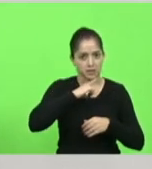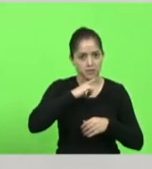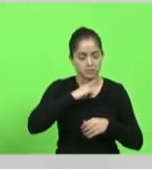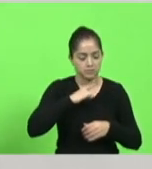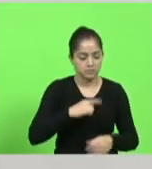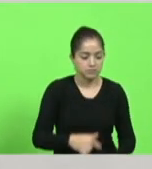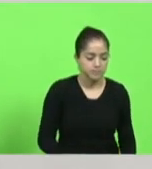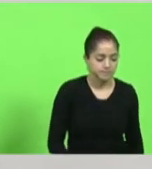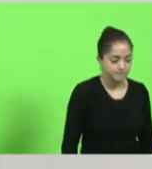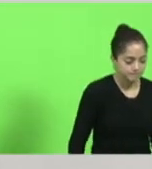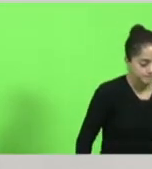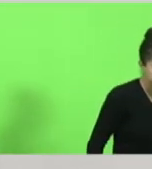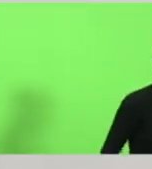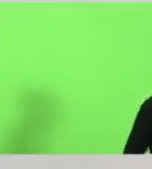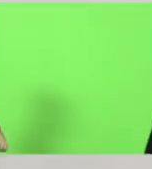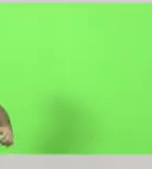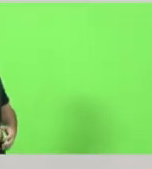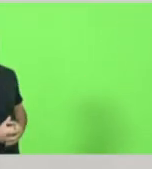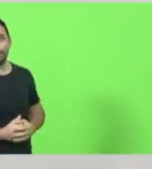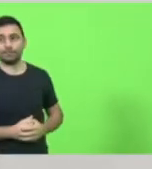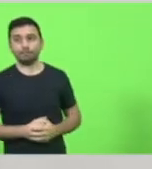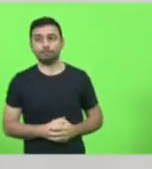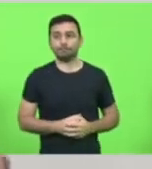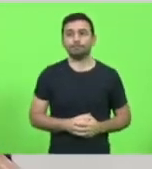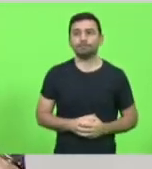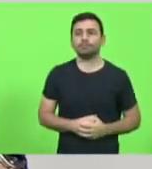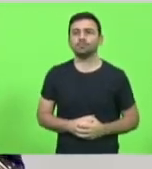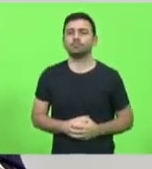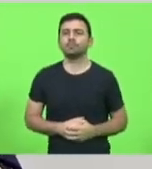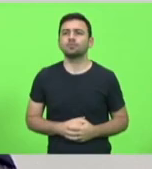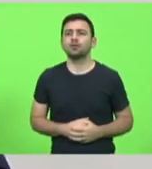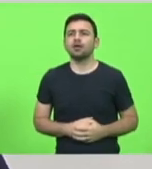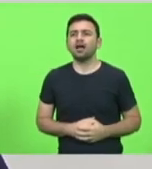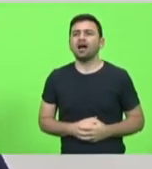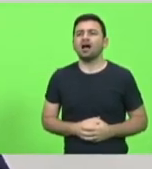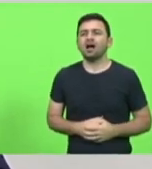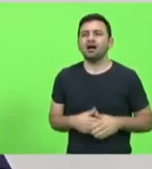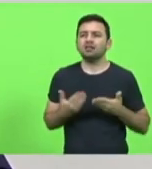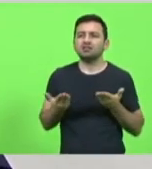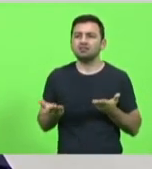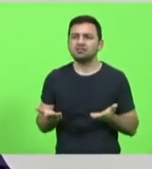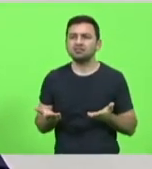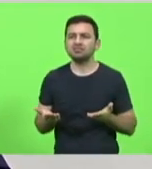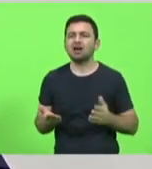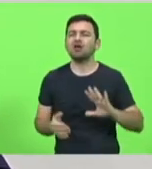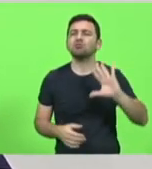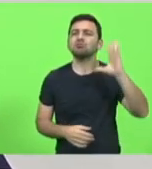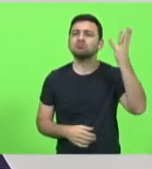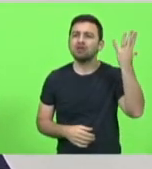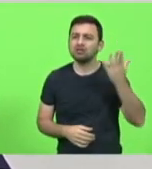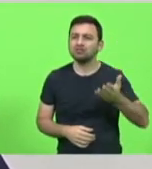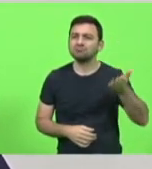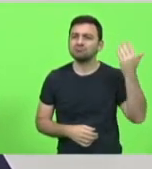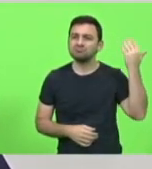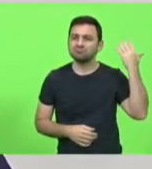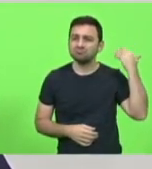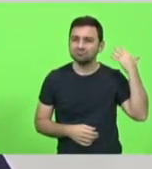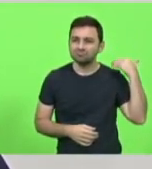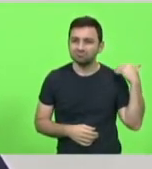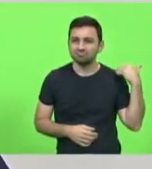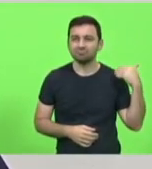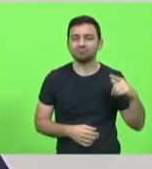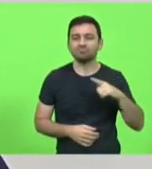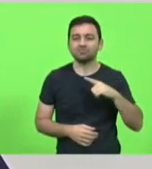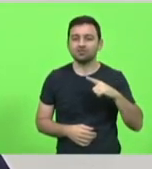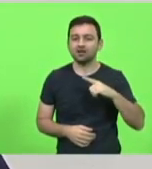Mas chega uma hora ou devia ter sido feito lá no passado que hoje nós estávamos numa situação muito mais confortável como outros Estados são.